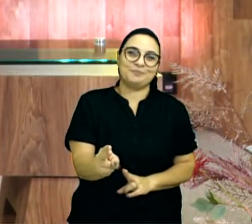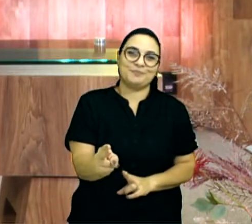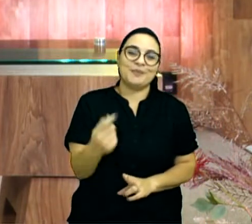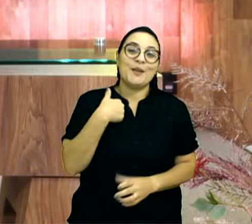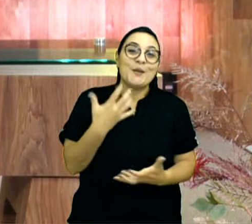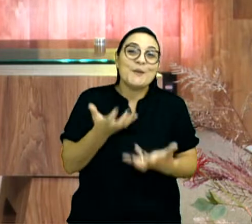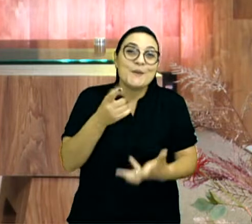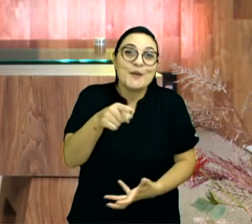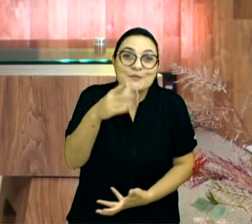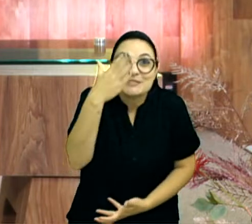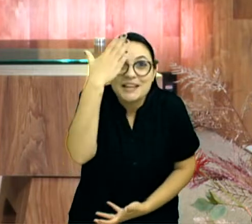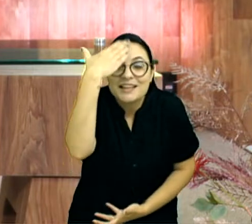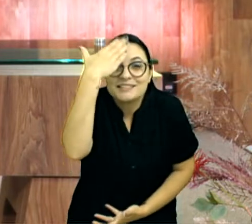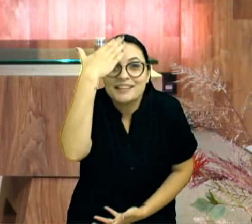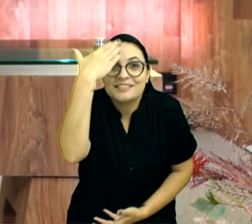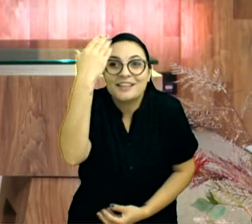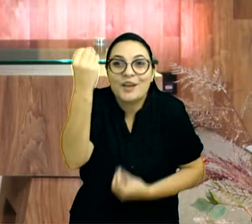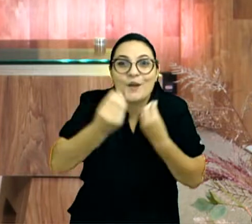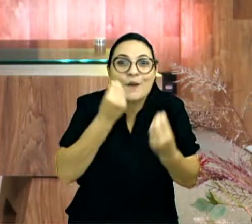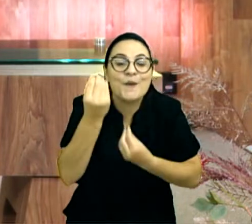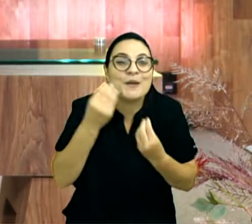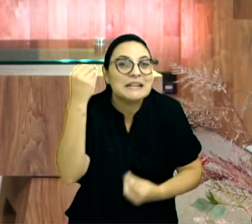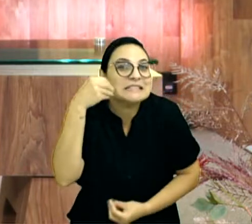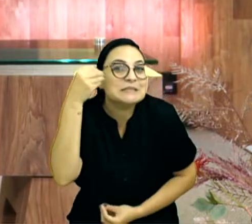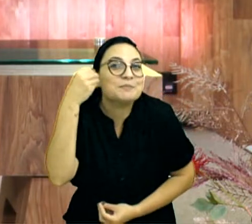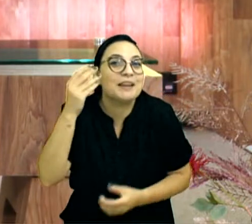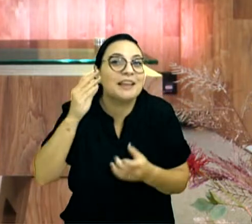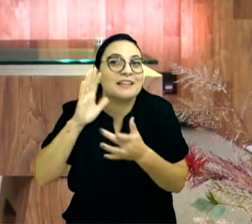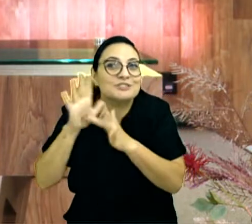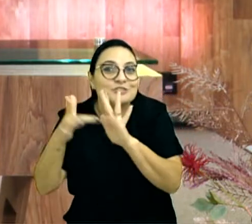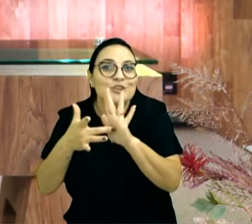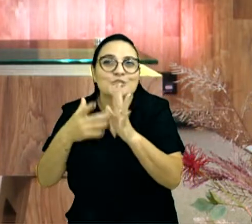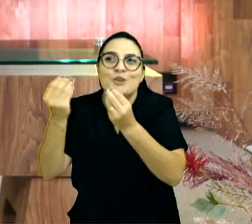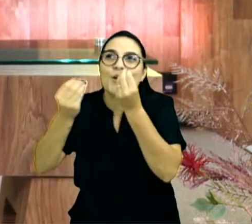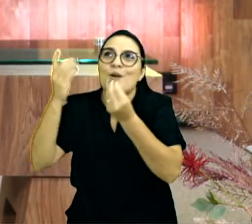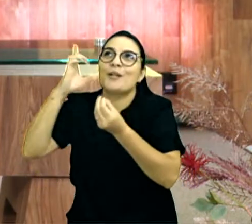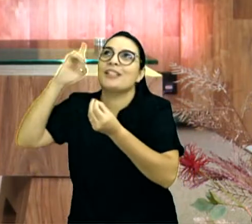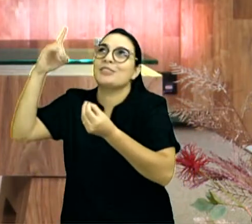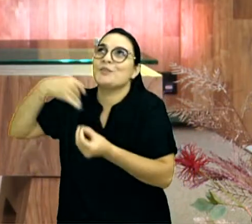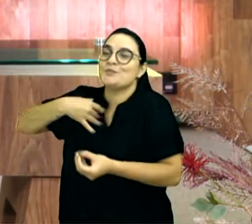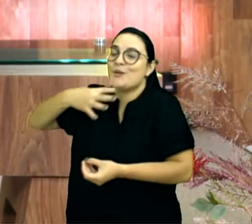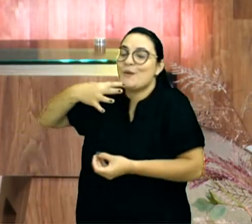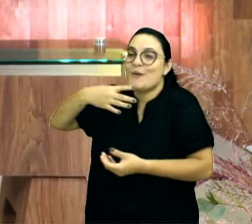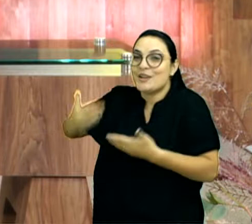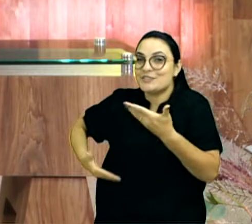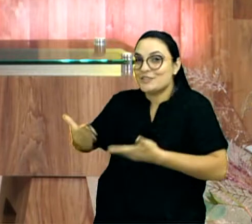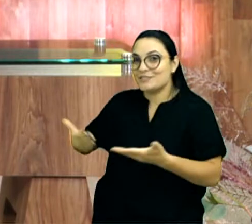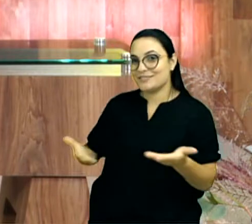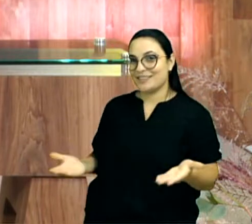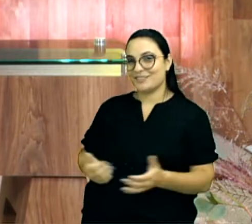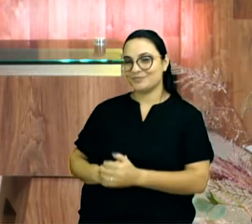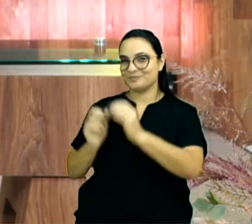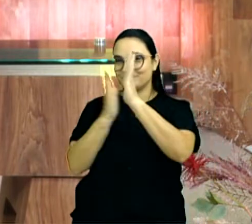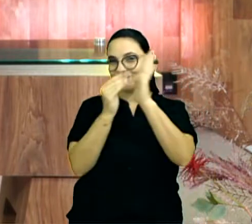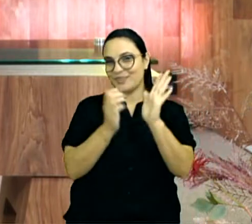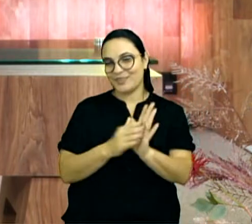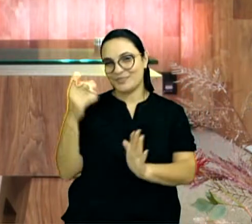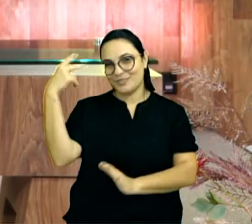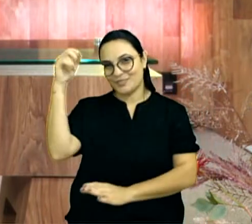aquela pessoa tem essa experiência de conhecer o Deus que eu sirvo, o Deus que eu conheço, louvado seja o nome do Senhor.